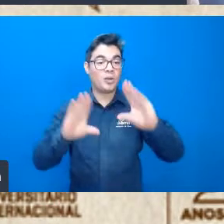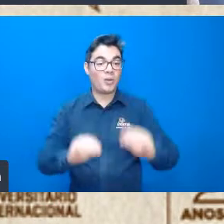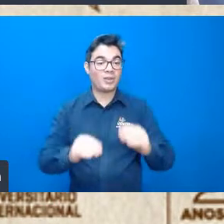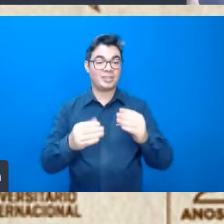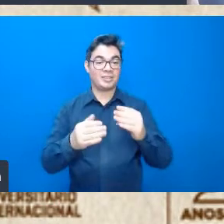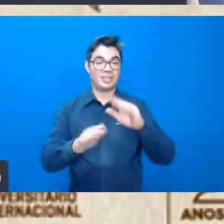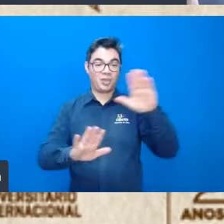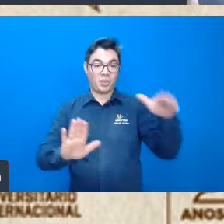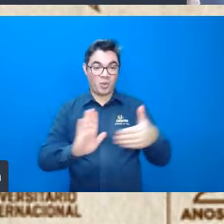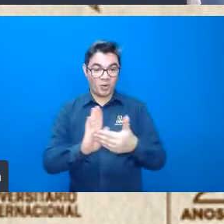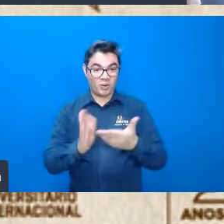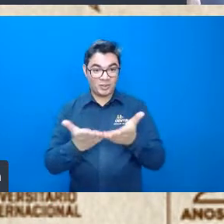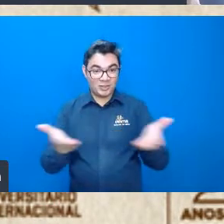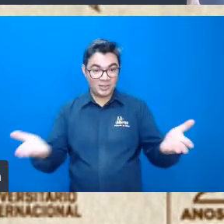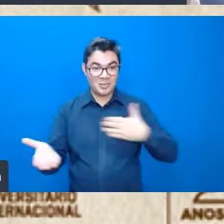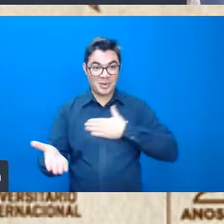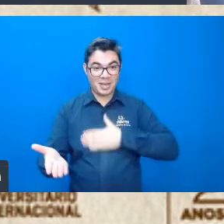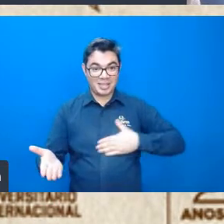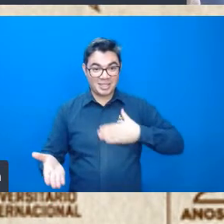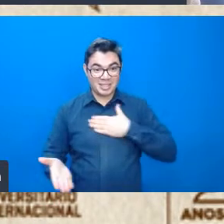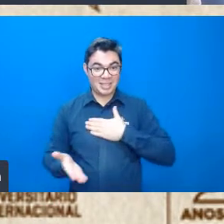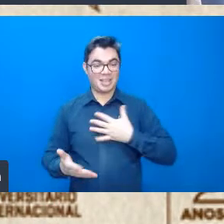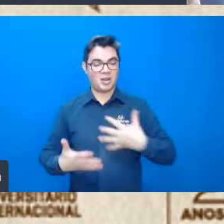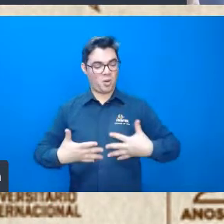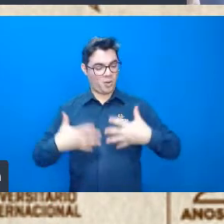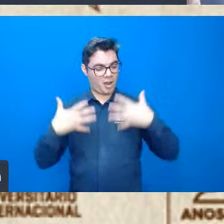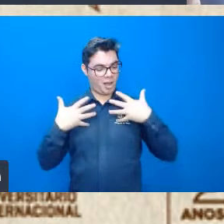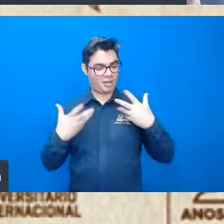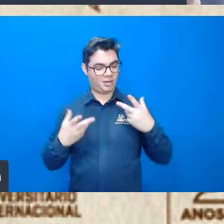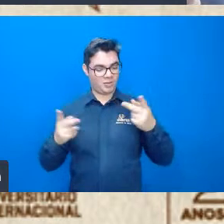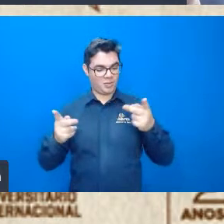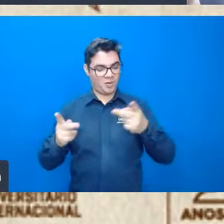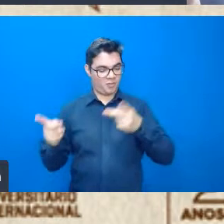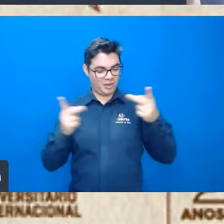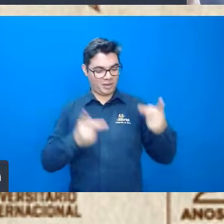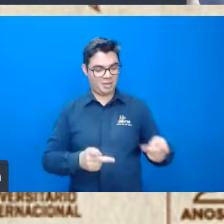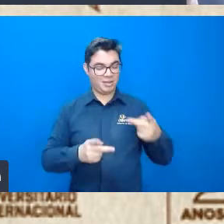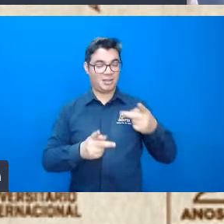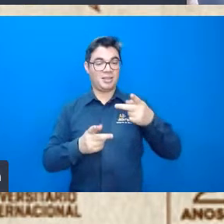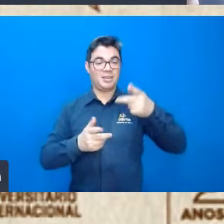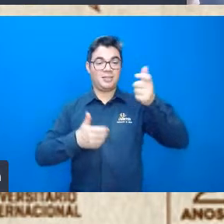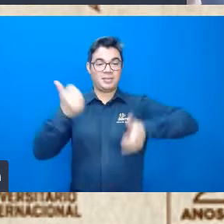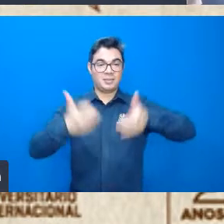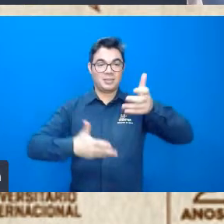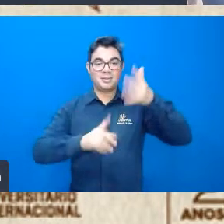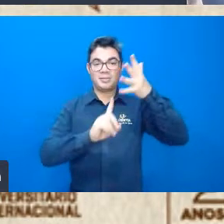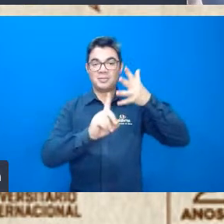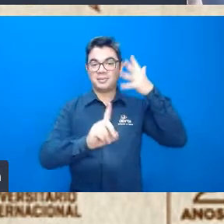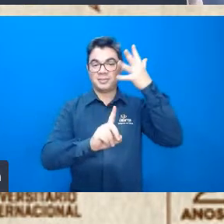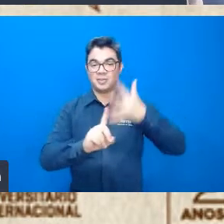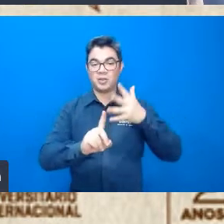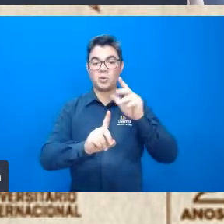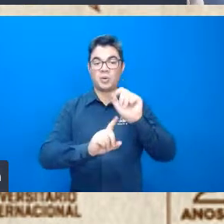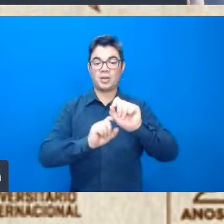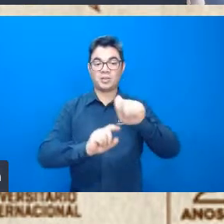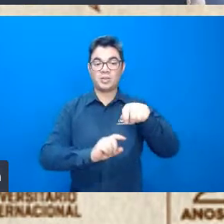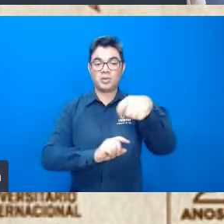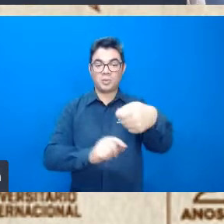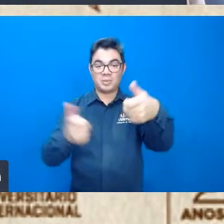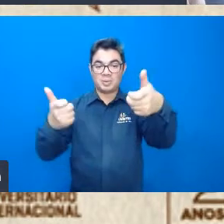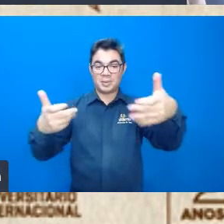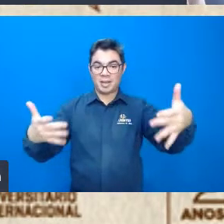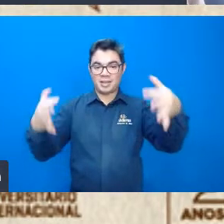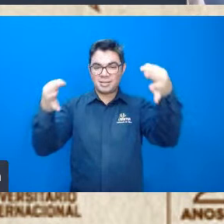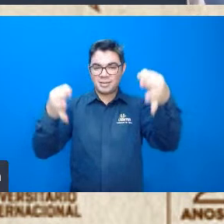todas. É um prazer. Fico honrado com o convite, com a possibilidade de falar sobre, talvez, não com